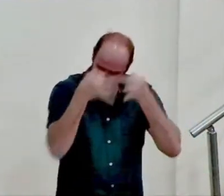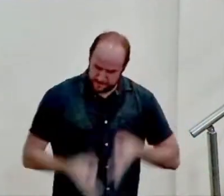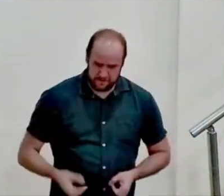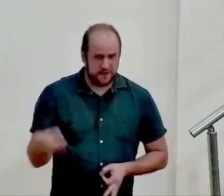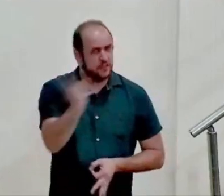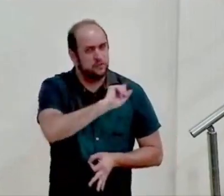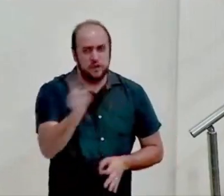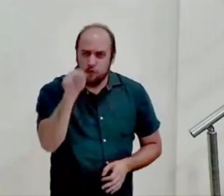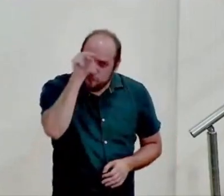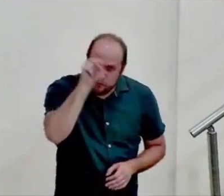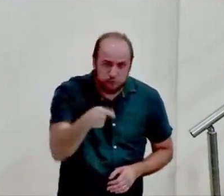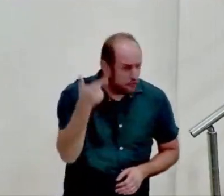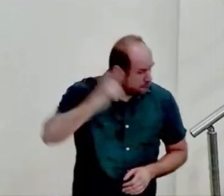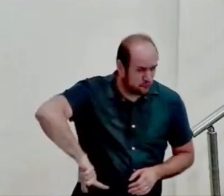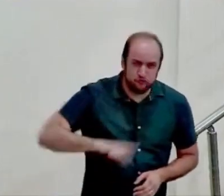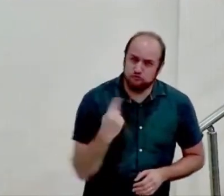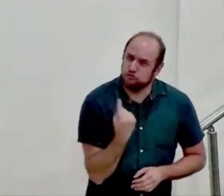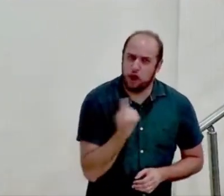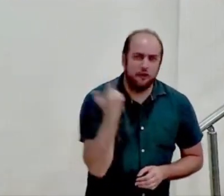você não consegue